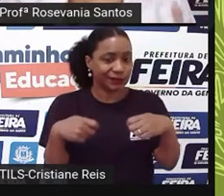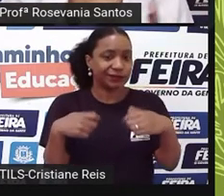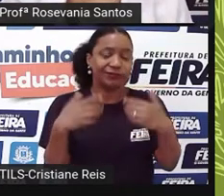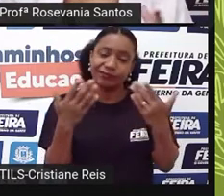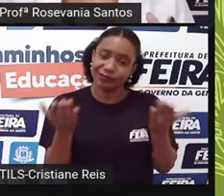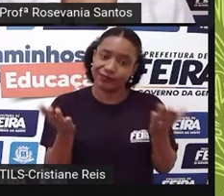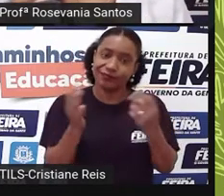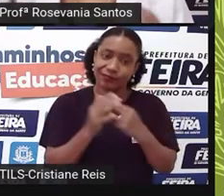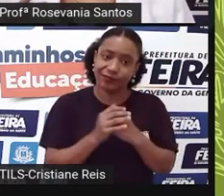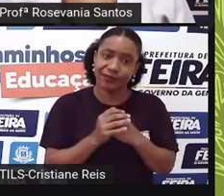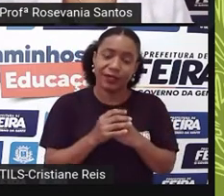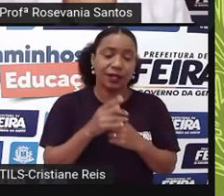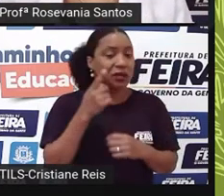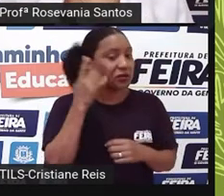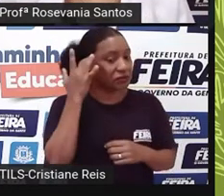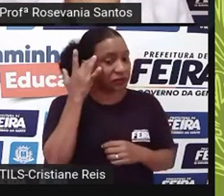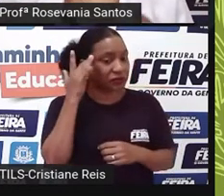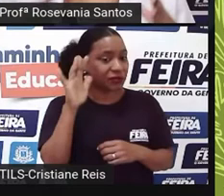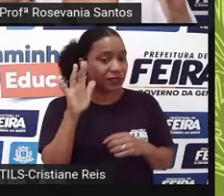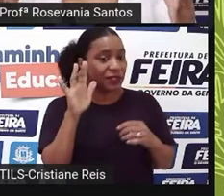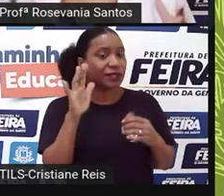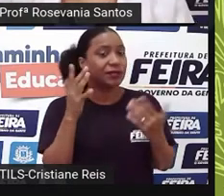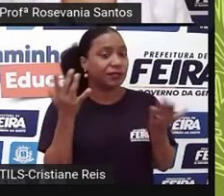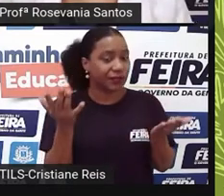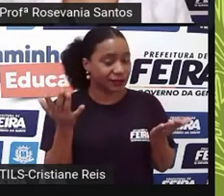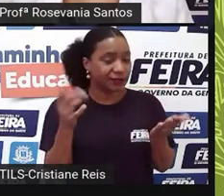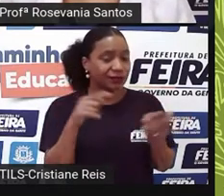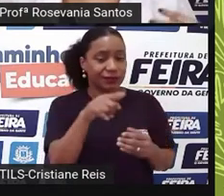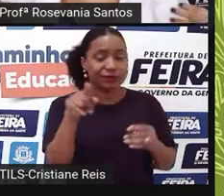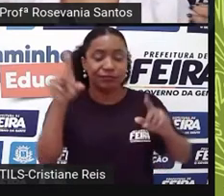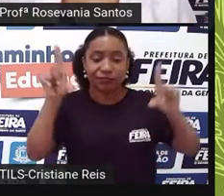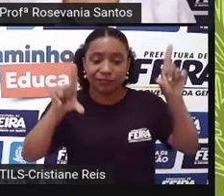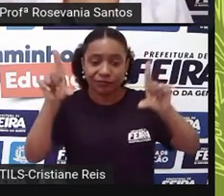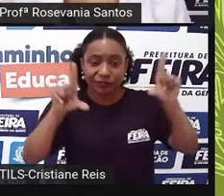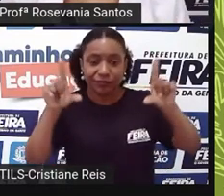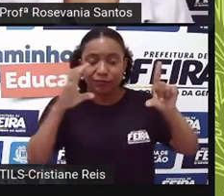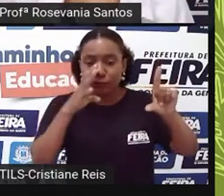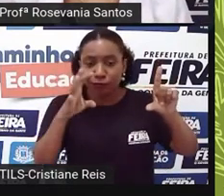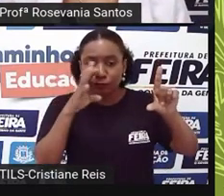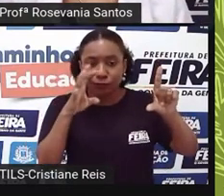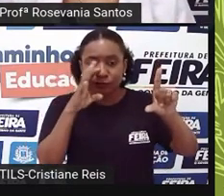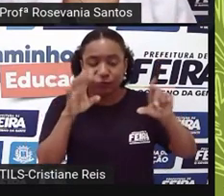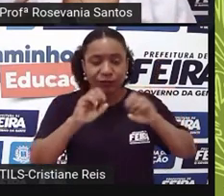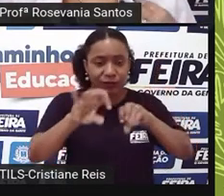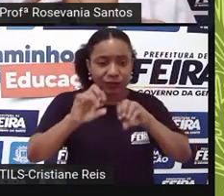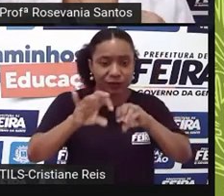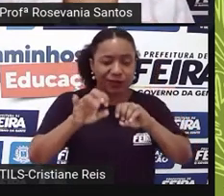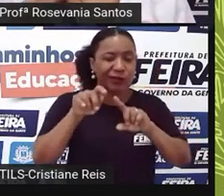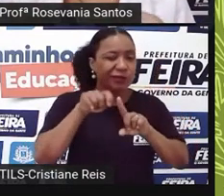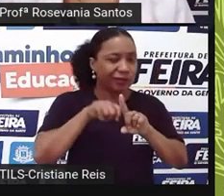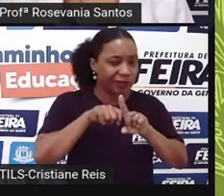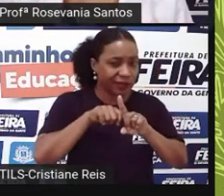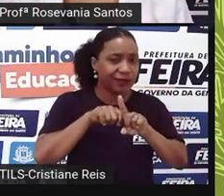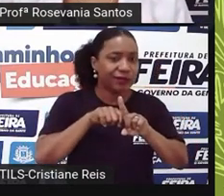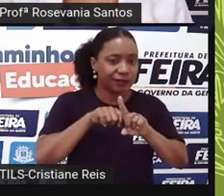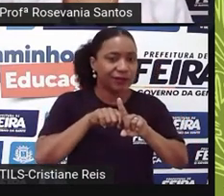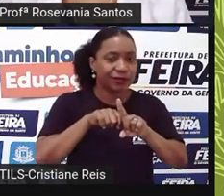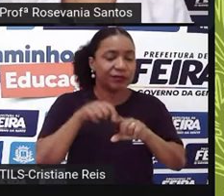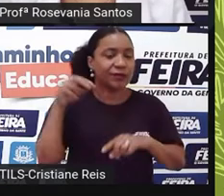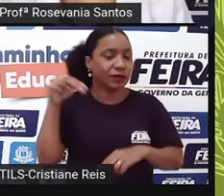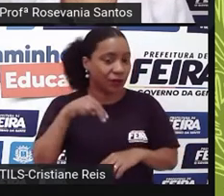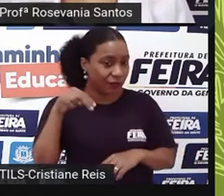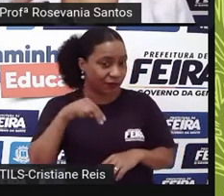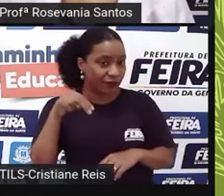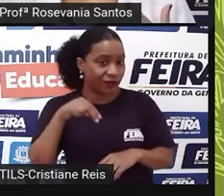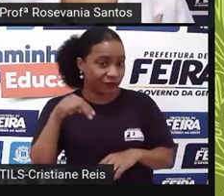né, quando é que você, né, vai estar assistindo essa aula, mas, de qualquer forma, a gente tá aqui agora, né, no mês de... tá gravando essa aula no mês de